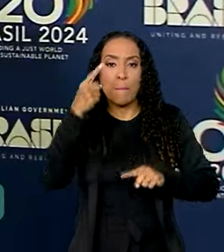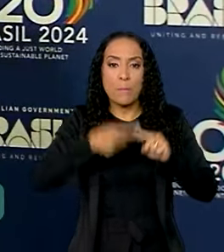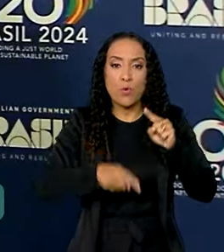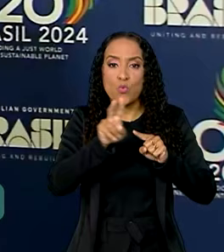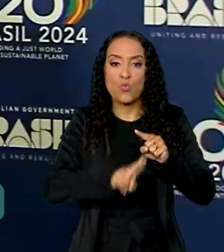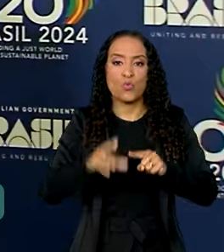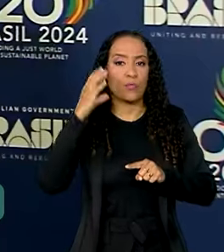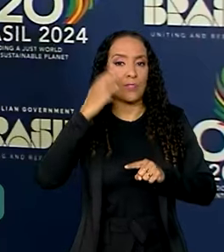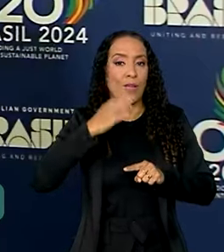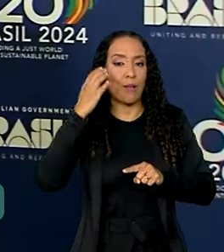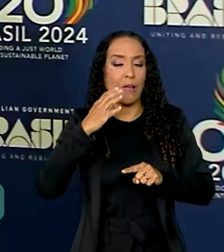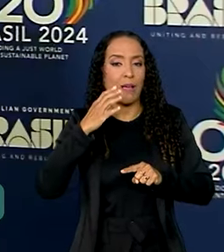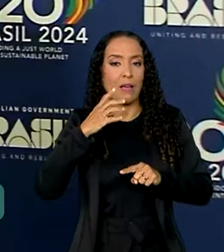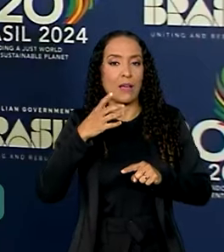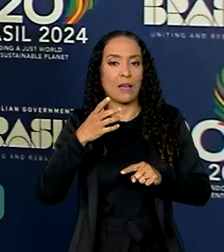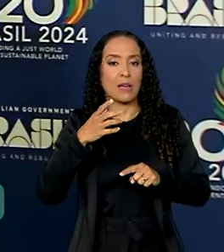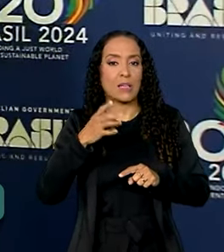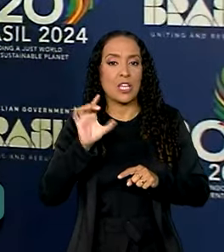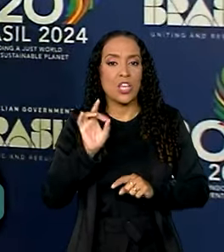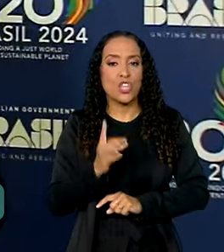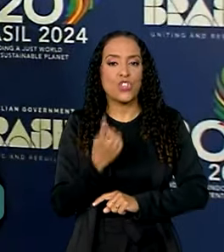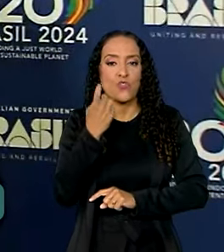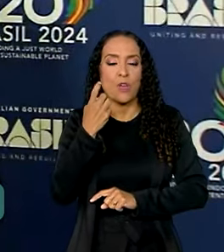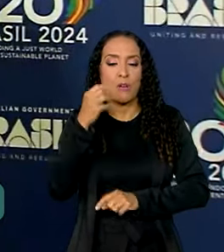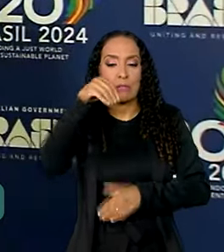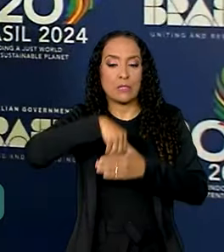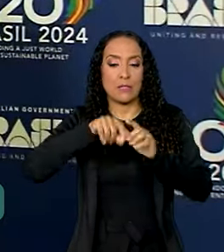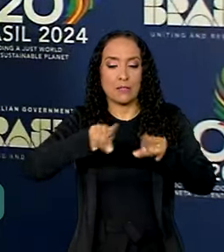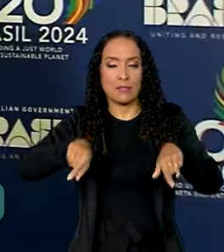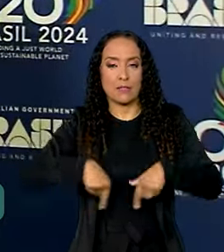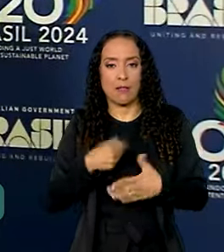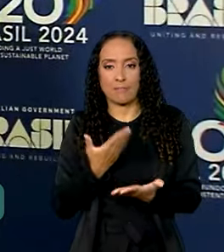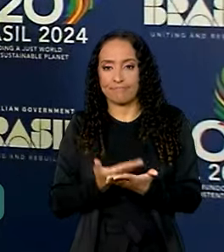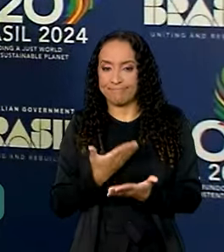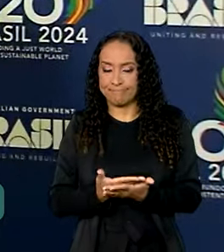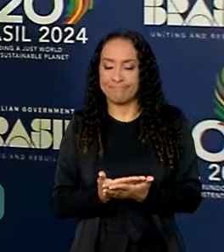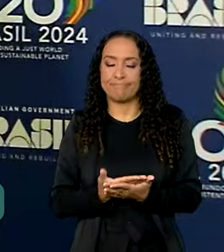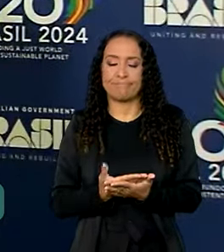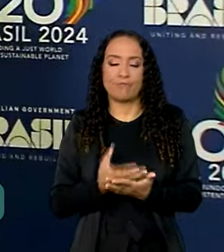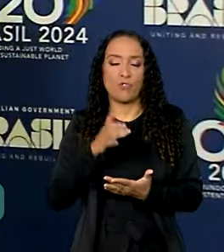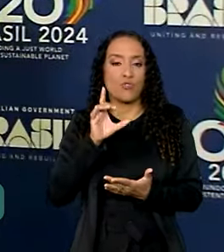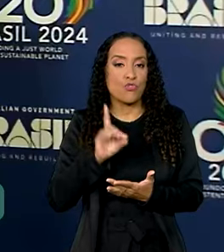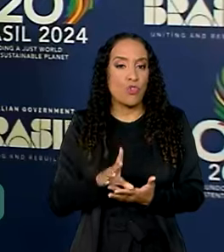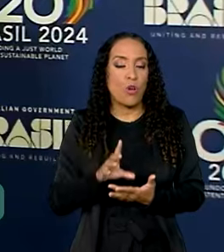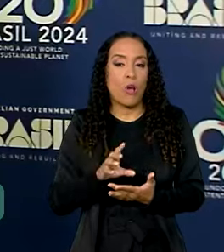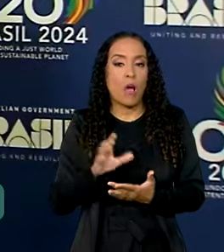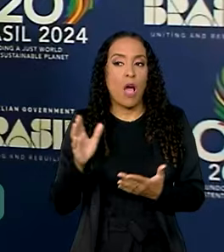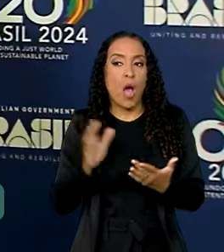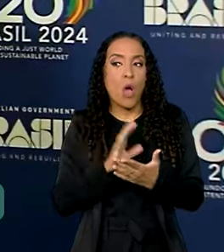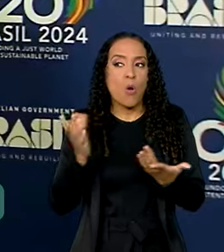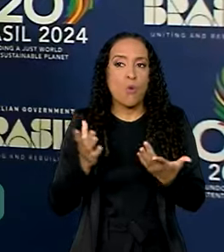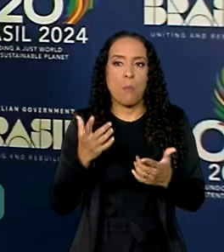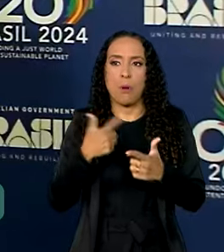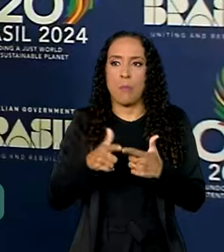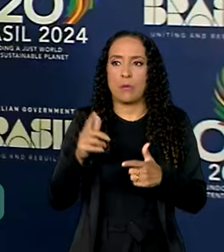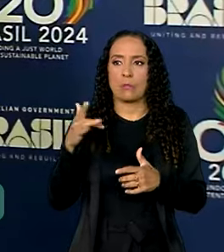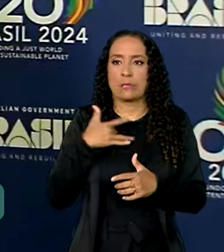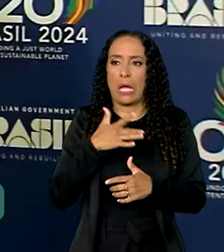o uso do aparelho celular individual dentro da sala de aula. Que esses equipamentos só podem, claro, com algumas exceções, problemas de saúde, etc.